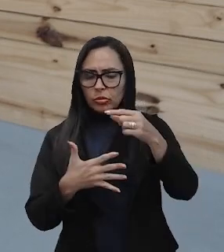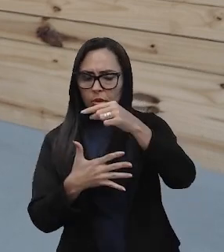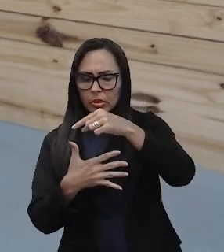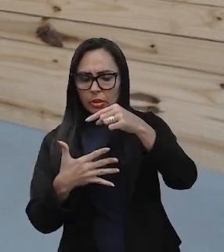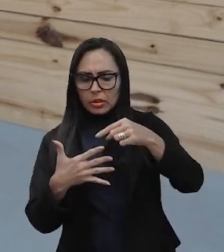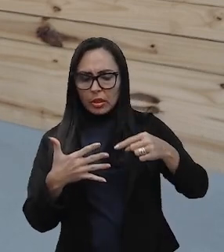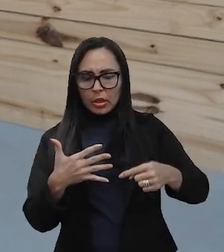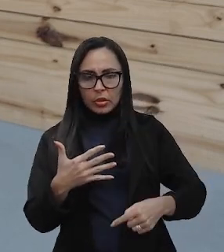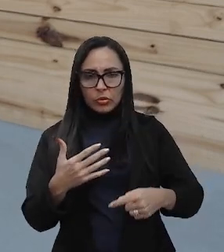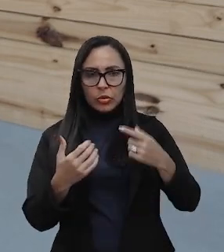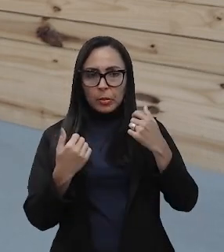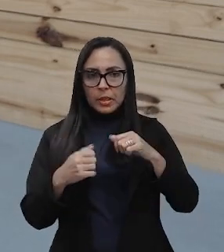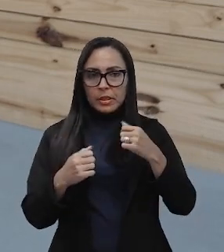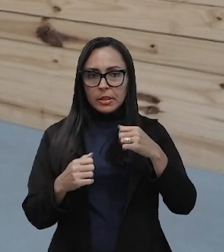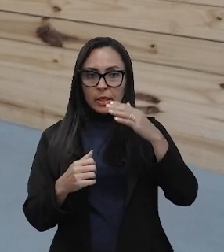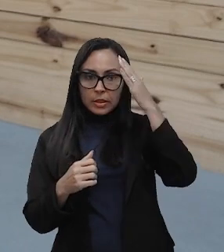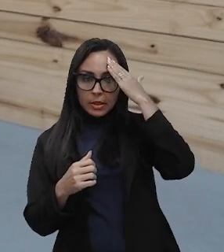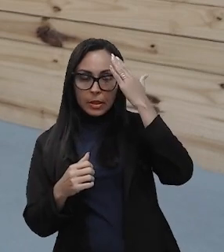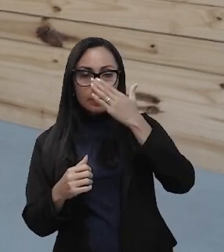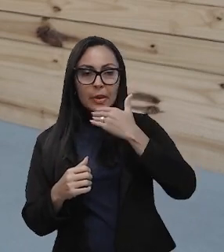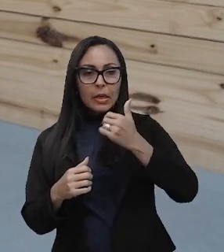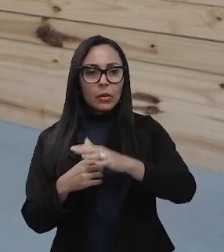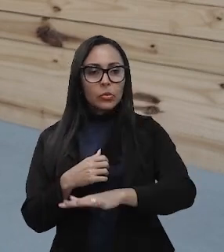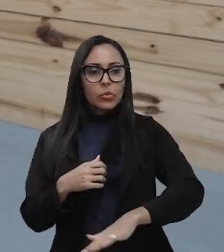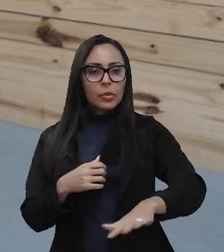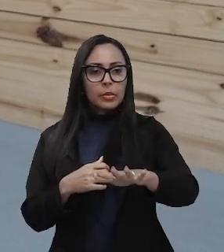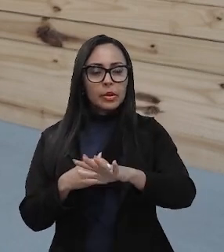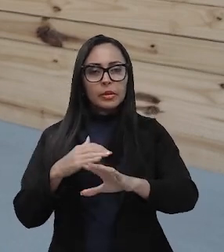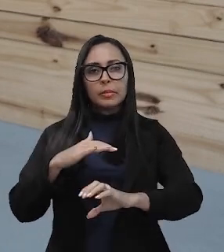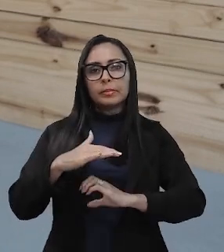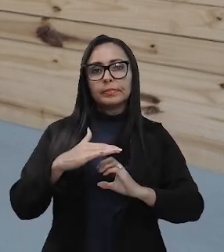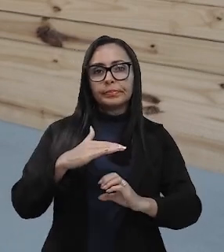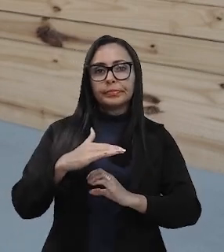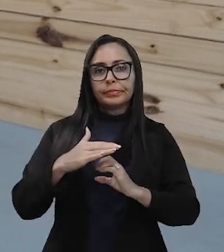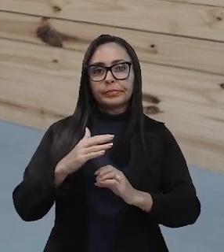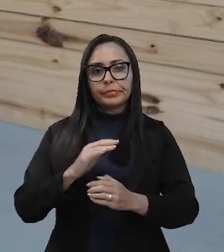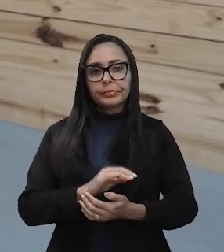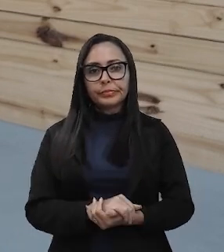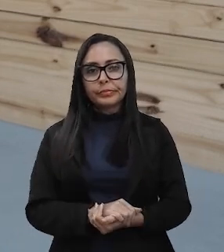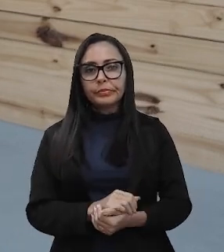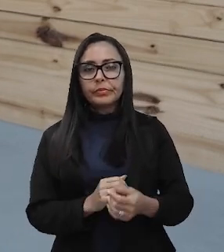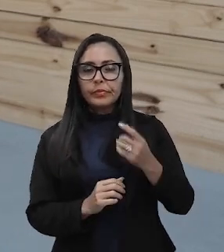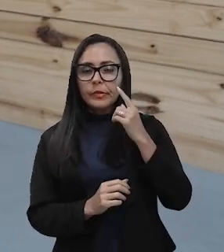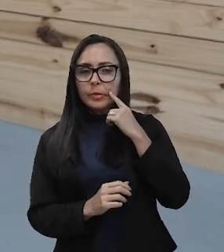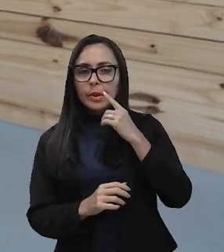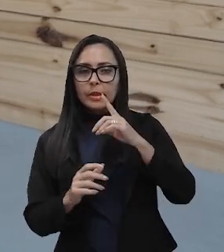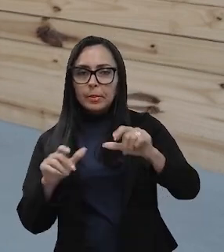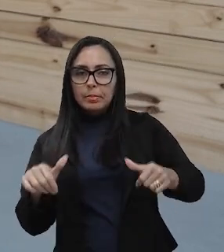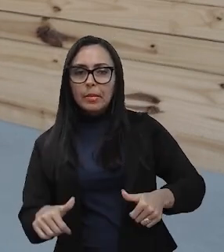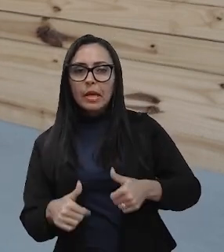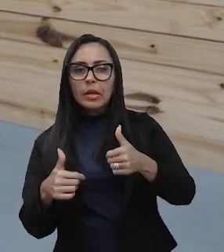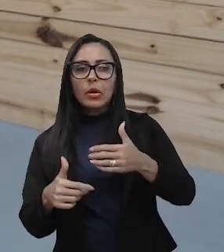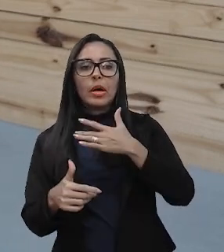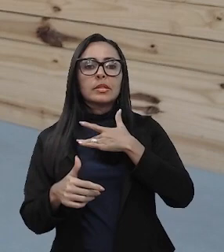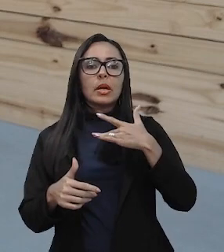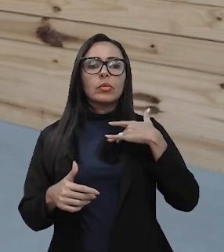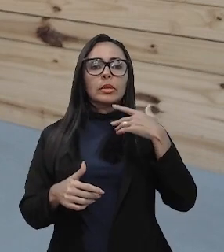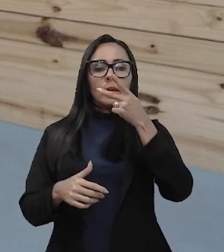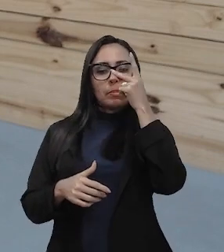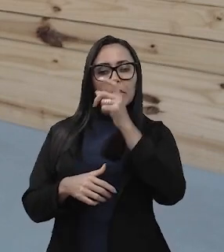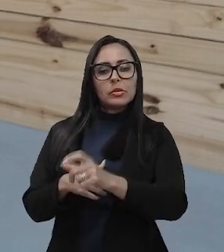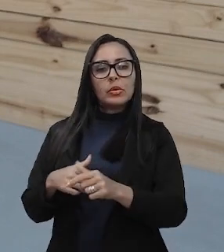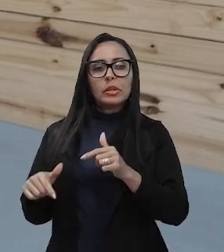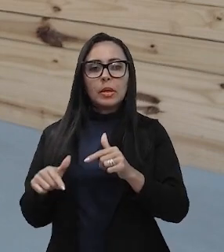que devem ser levados em consideração no ambiente empresarial, para que favoreça a saúde daquele trabalhador.